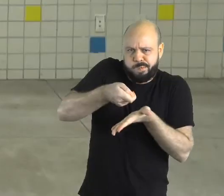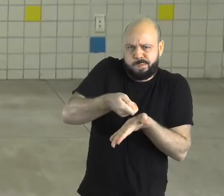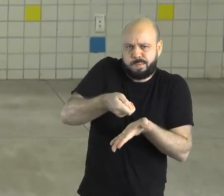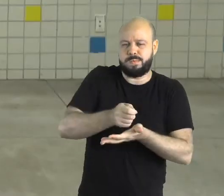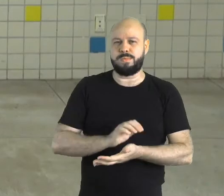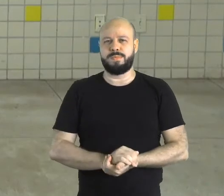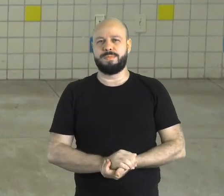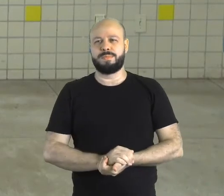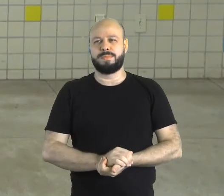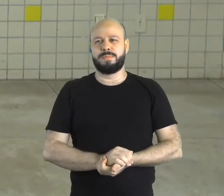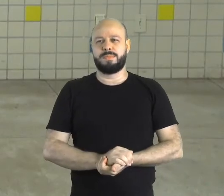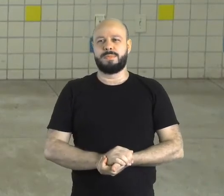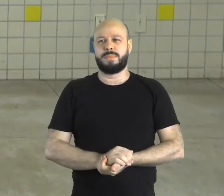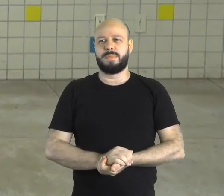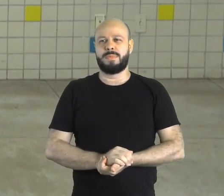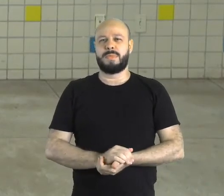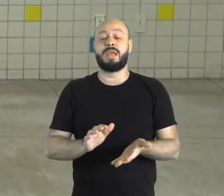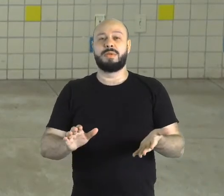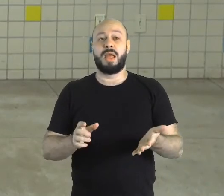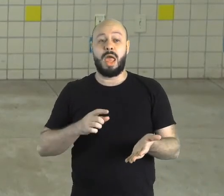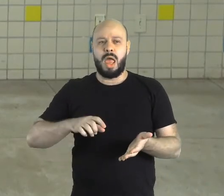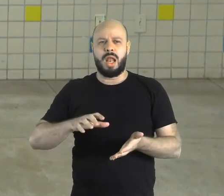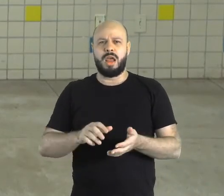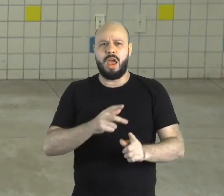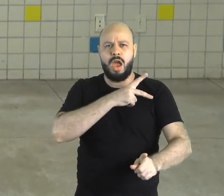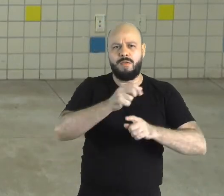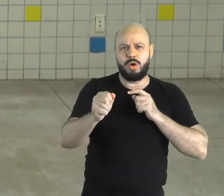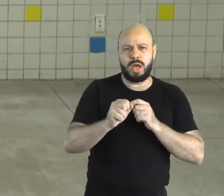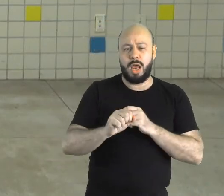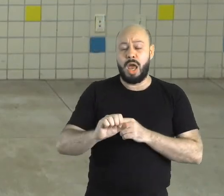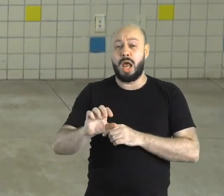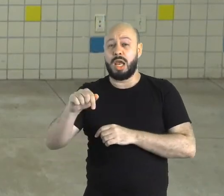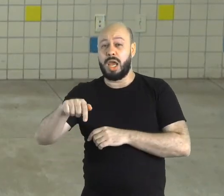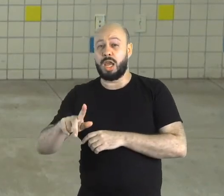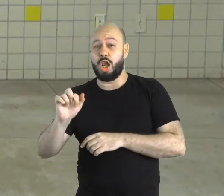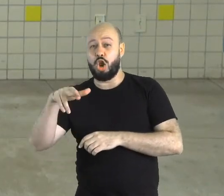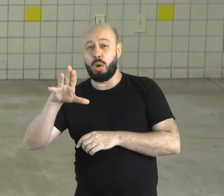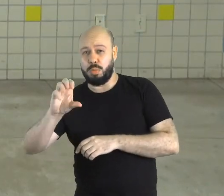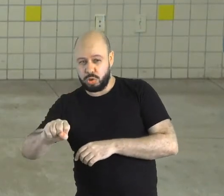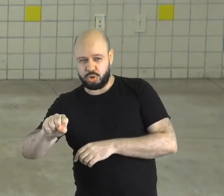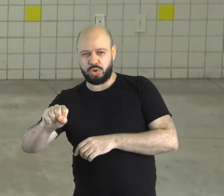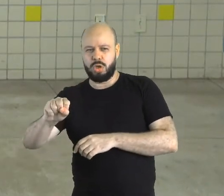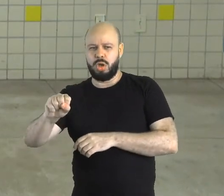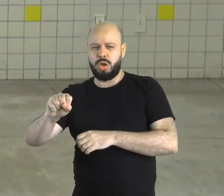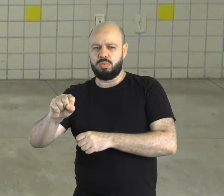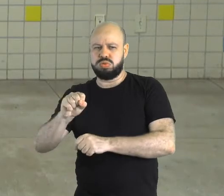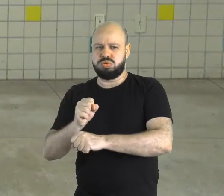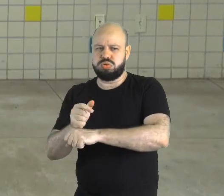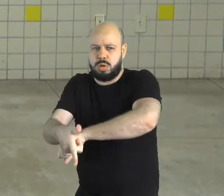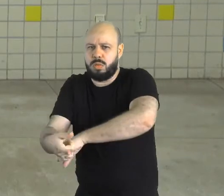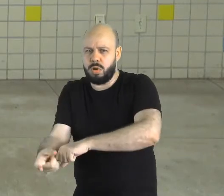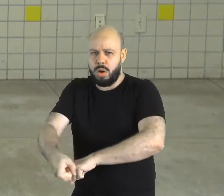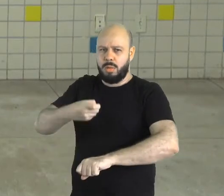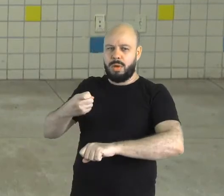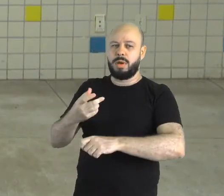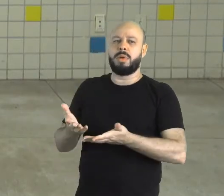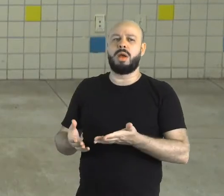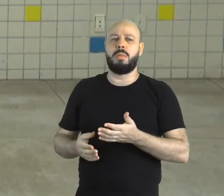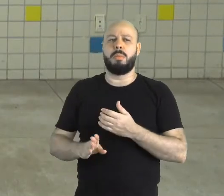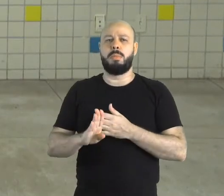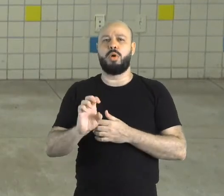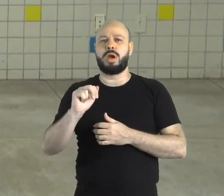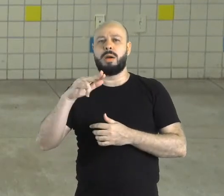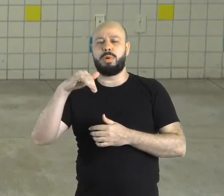gente, as fugas geralmente eram para os chamados quilombos ou também mocambos, tá? Professor, qual é a diferença de quilombos para mocambos, tá?